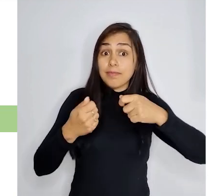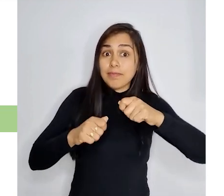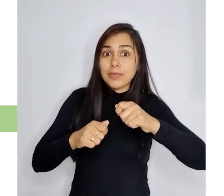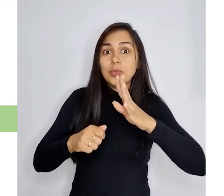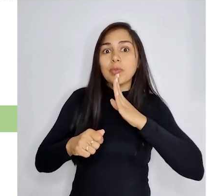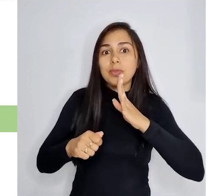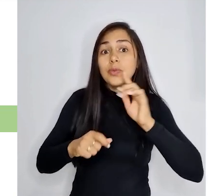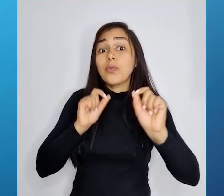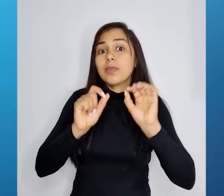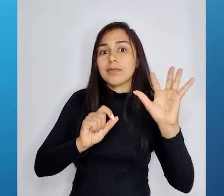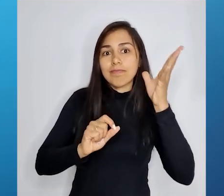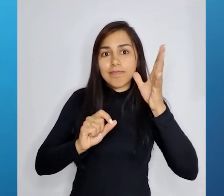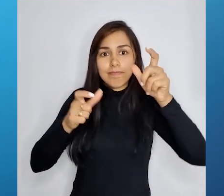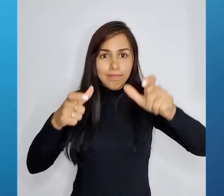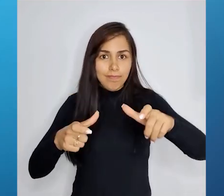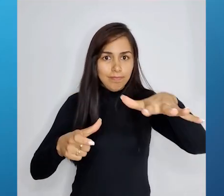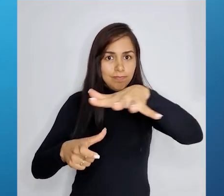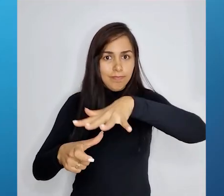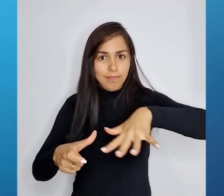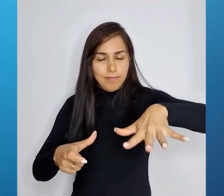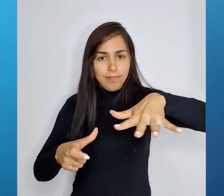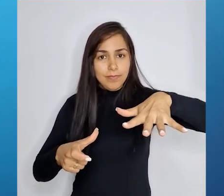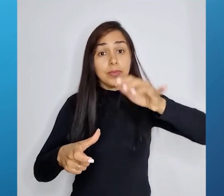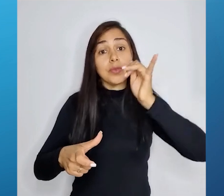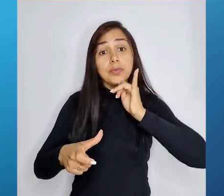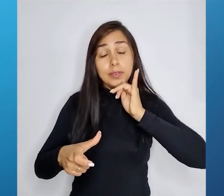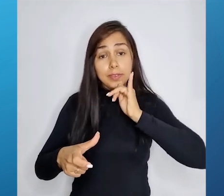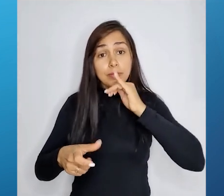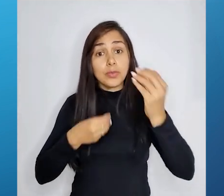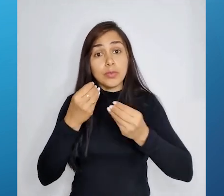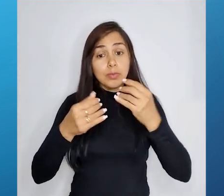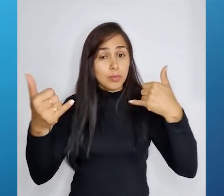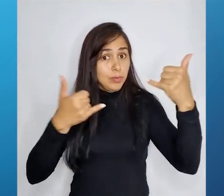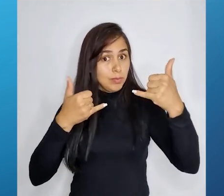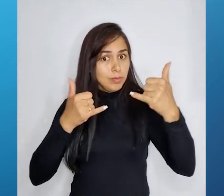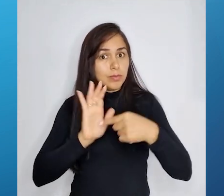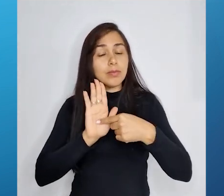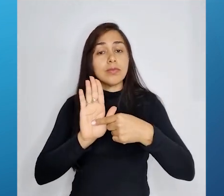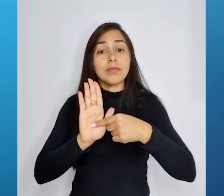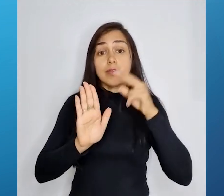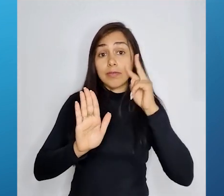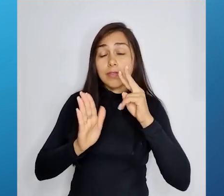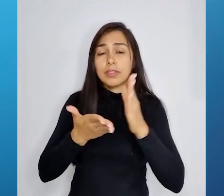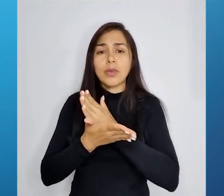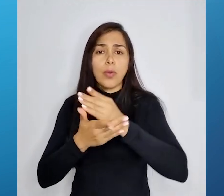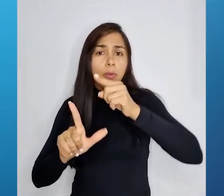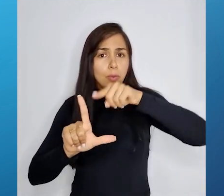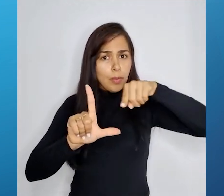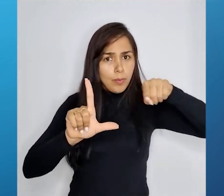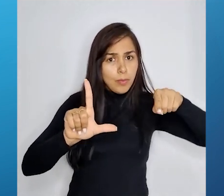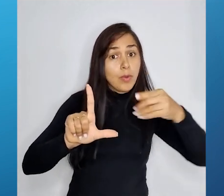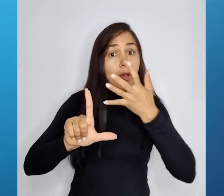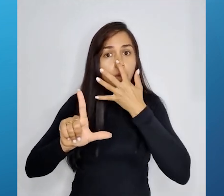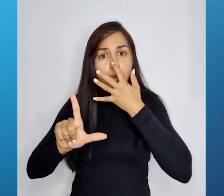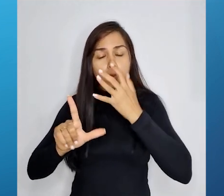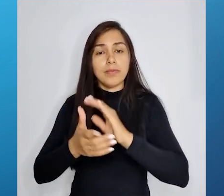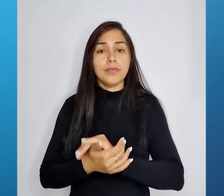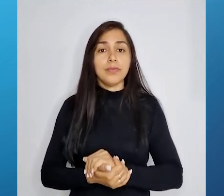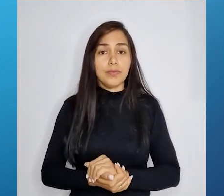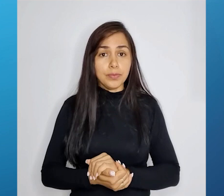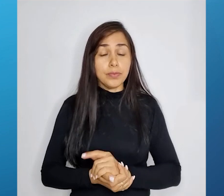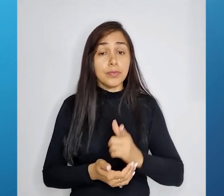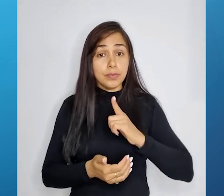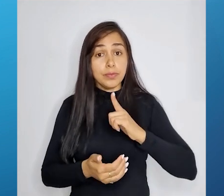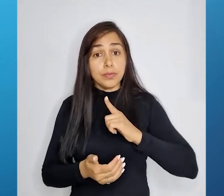acontecendo ali naquela região? Um exemplo de como esses dados são expostos, nós temos aqui alguns gráficos. Observe, nós temos